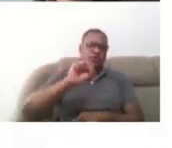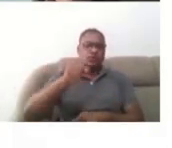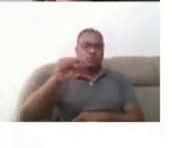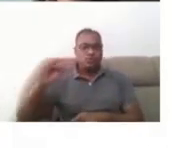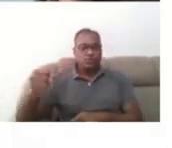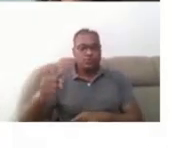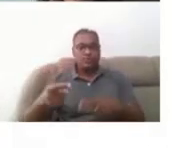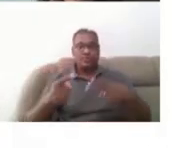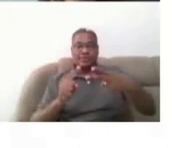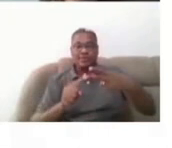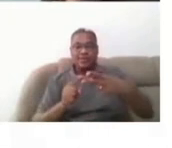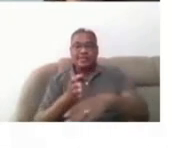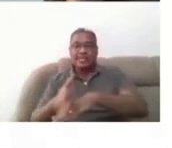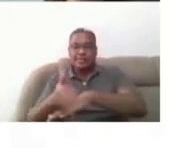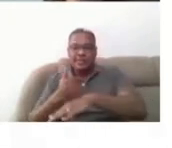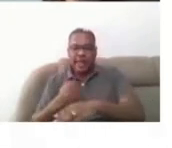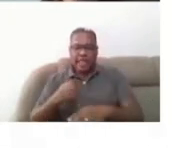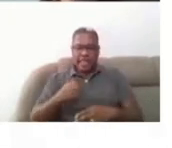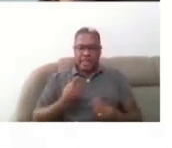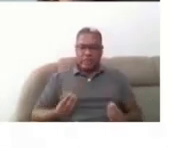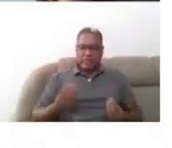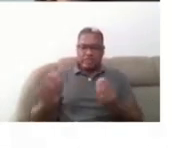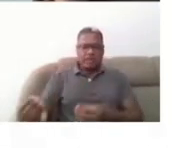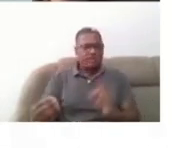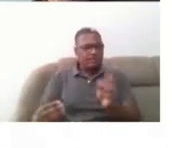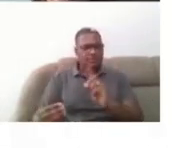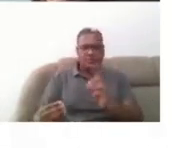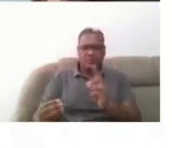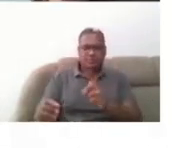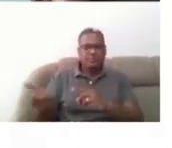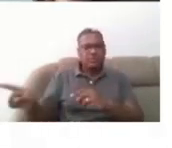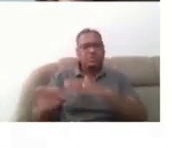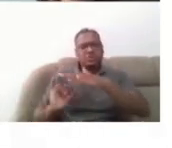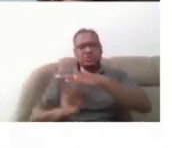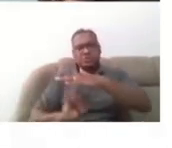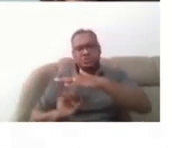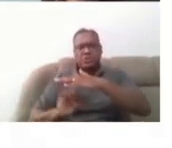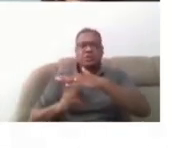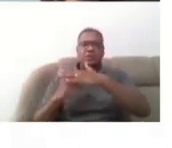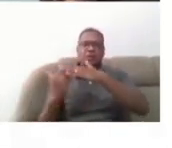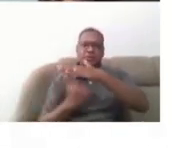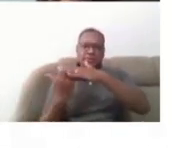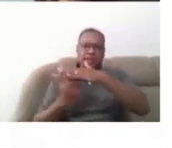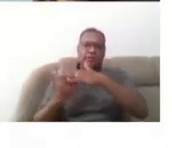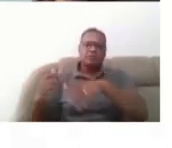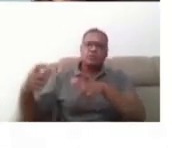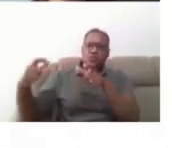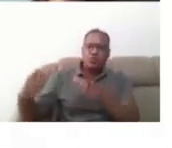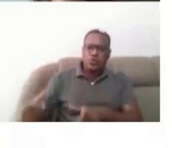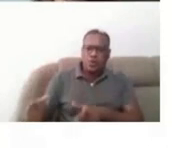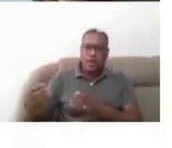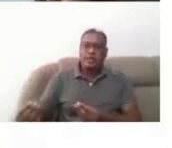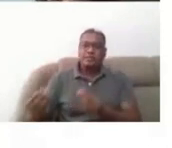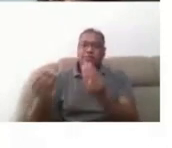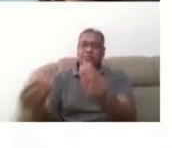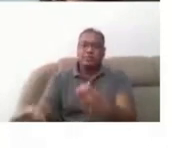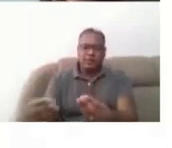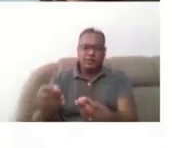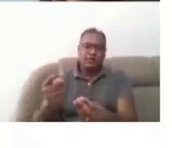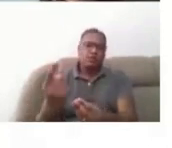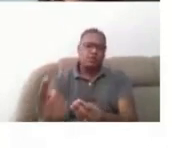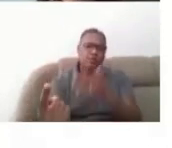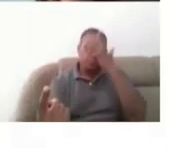de alguém, mas de alguma coisa para alguém, tá? De um espaço para alguém, de um